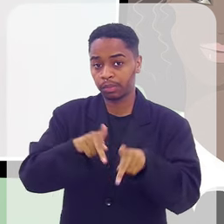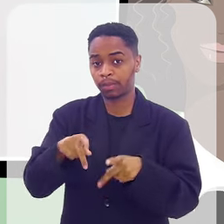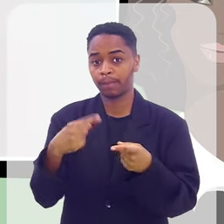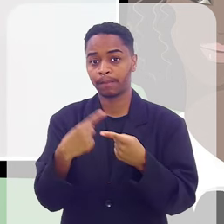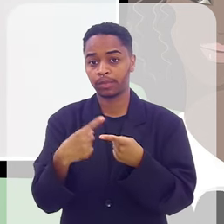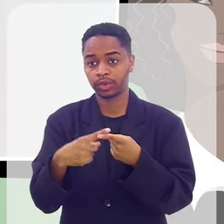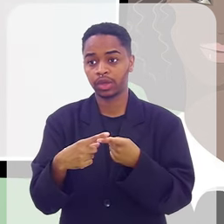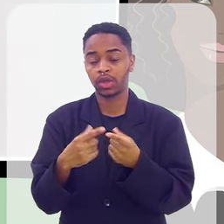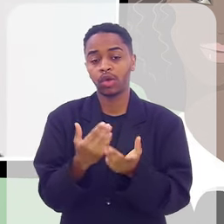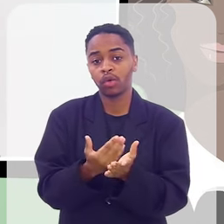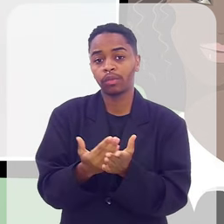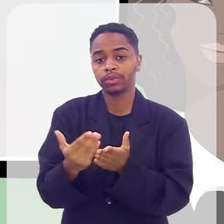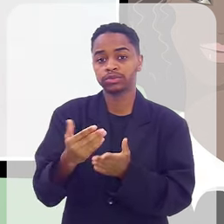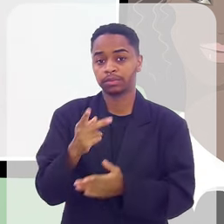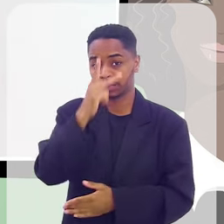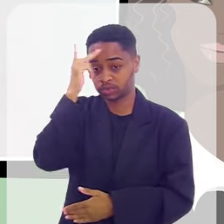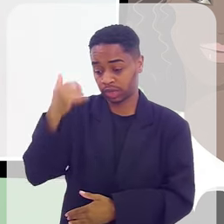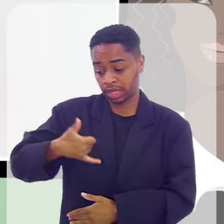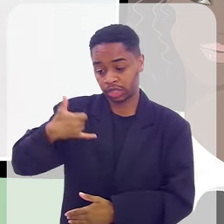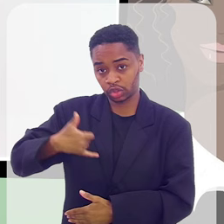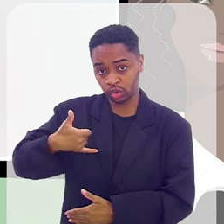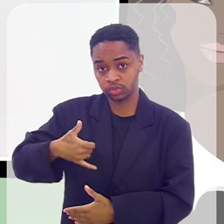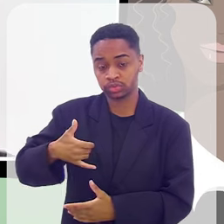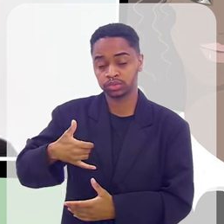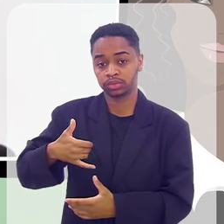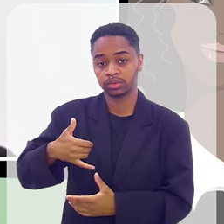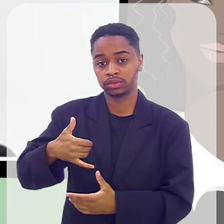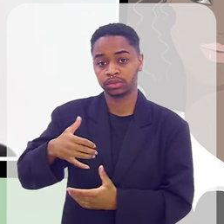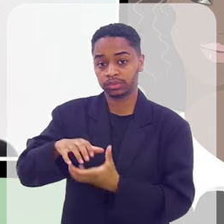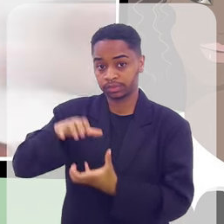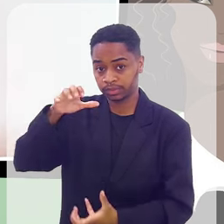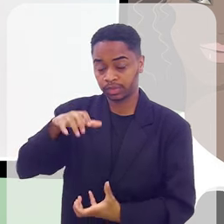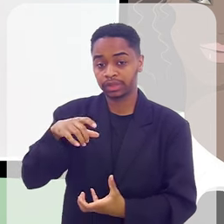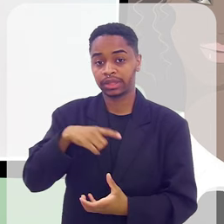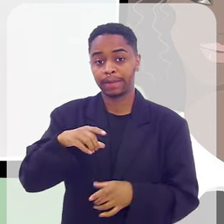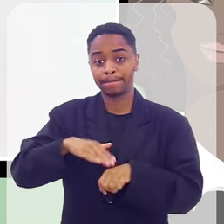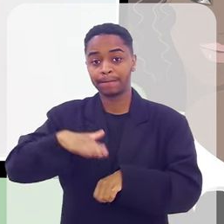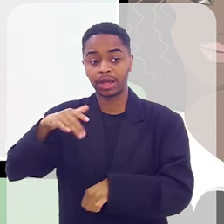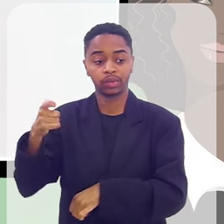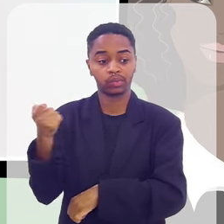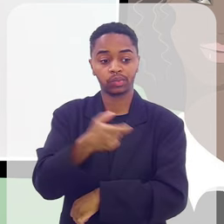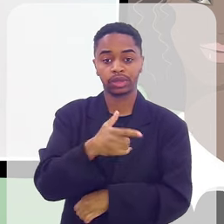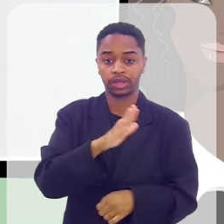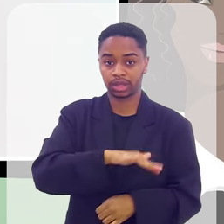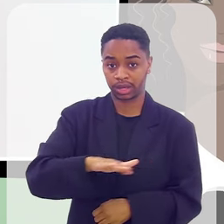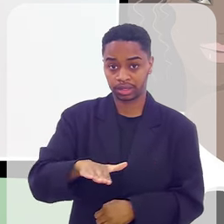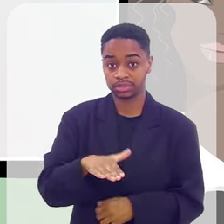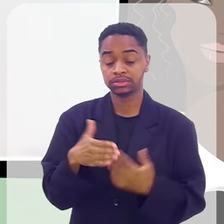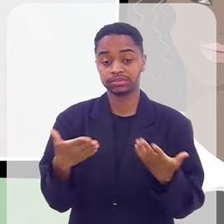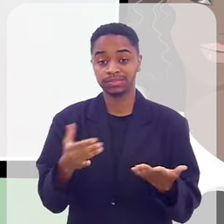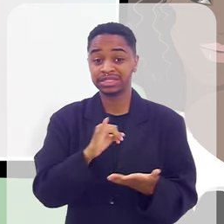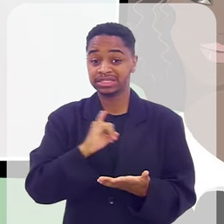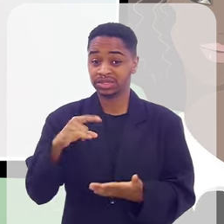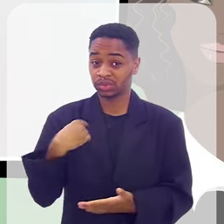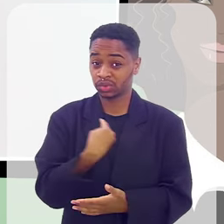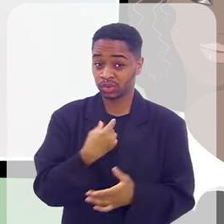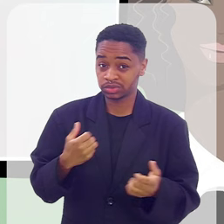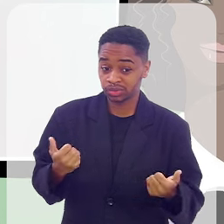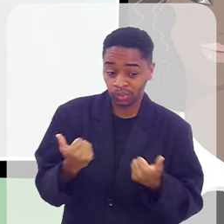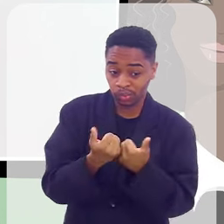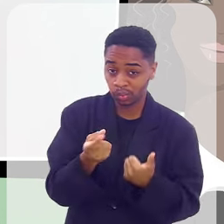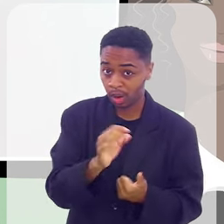já estamos começando a ter mais idosos do que crianças, pessoas idosas do que crianças, e se a gente não der as mãos